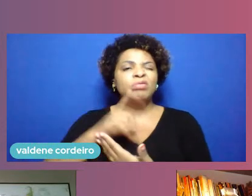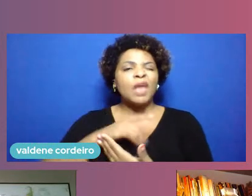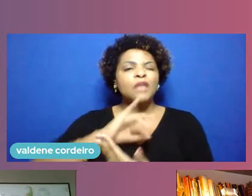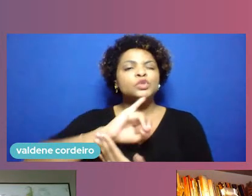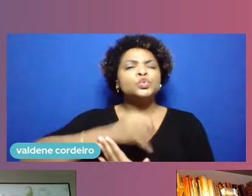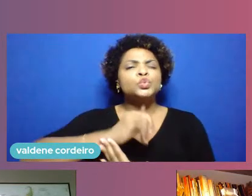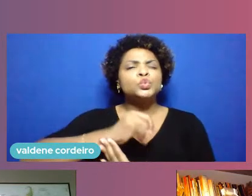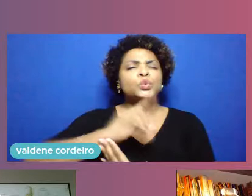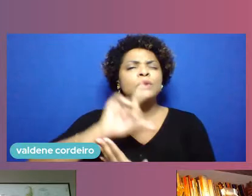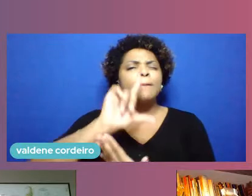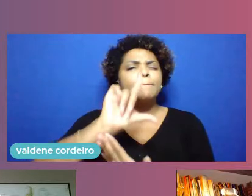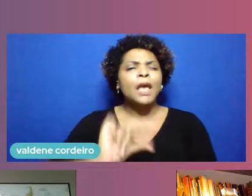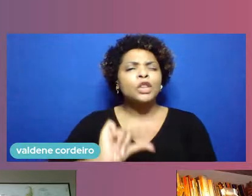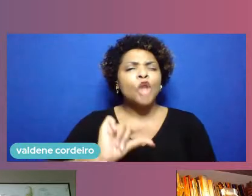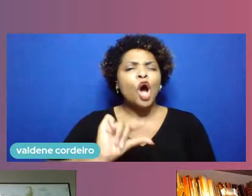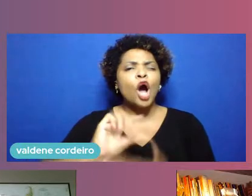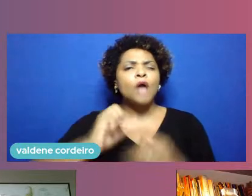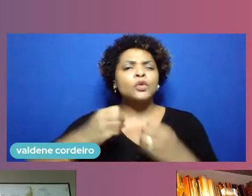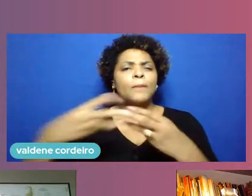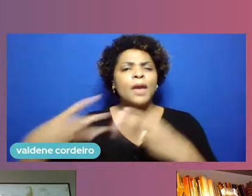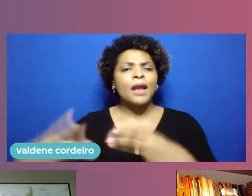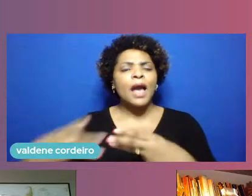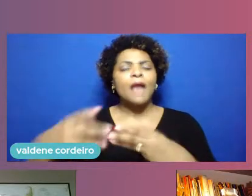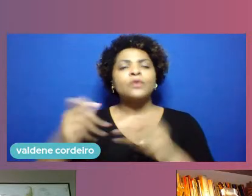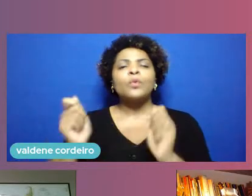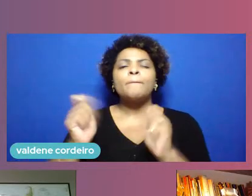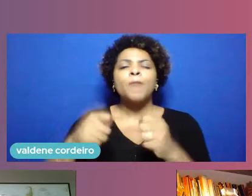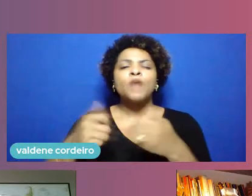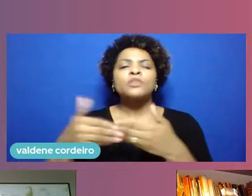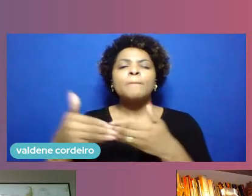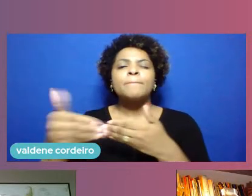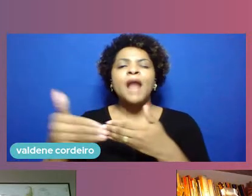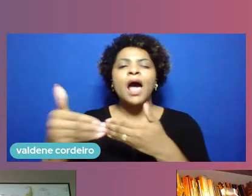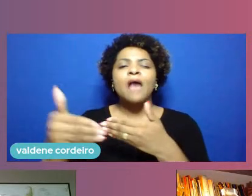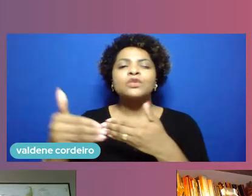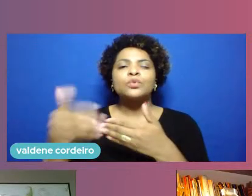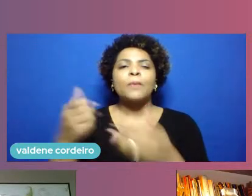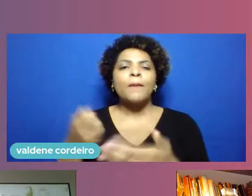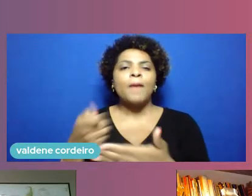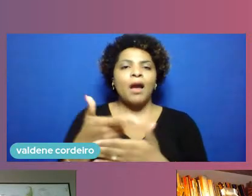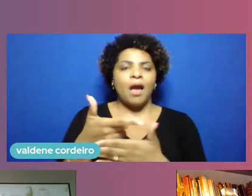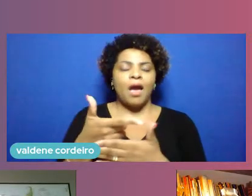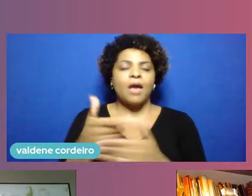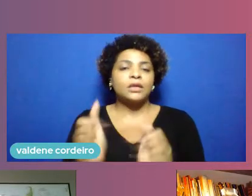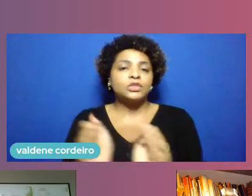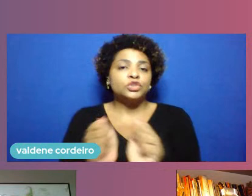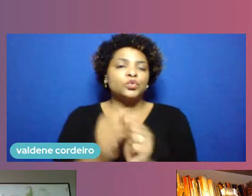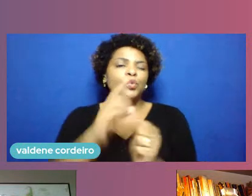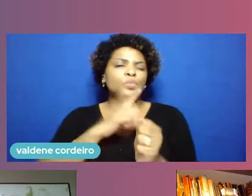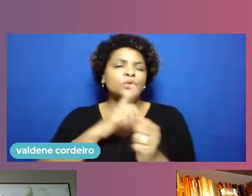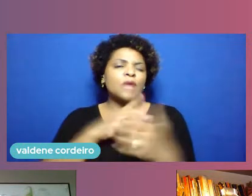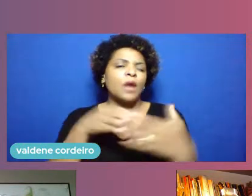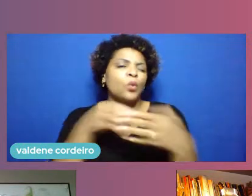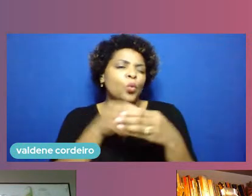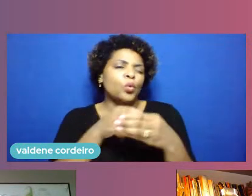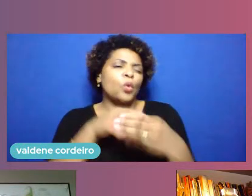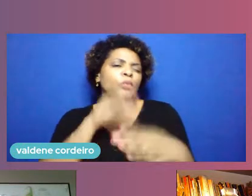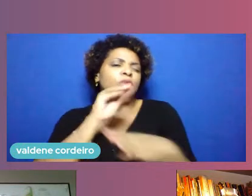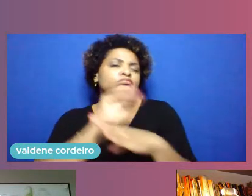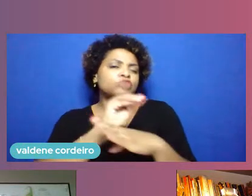é maior tem um bônus de adimplência e casado com o crédito tem um conjunto de assessoria de suporte de